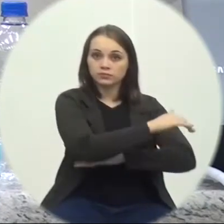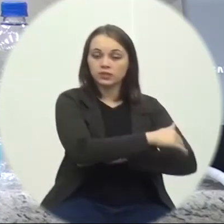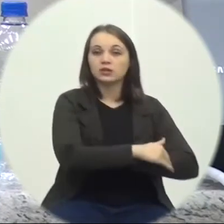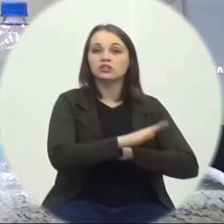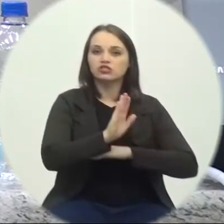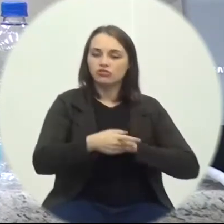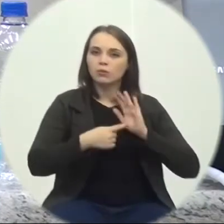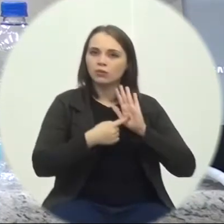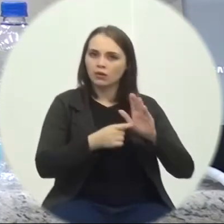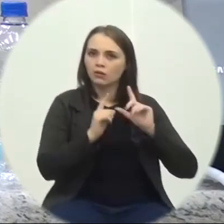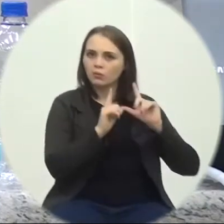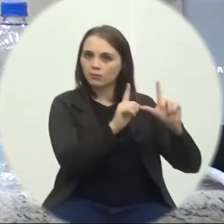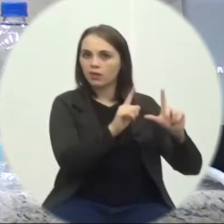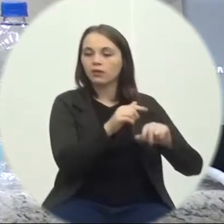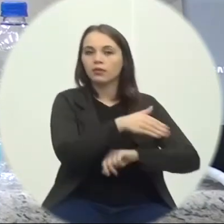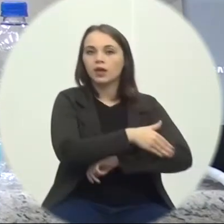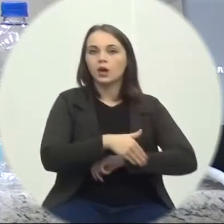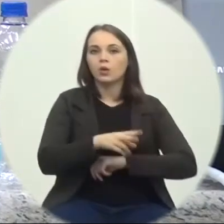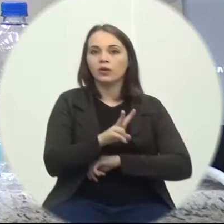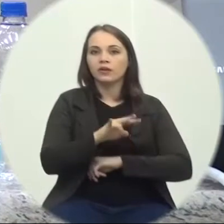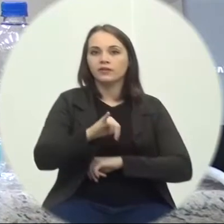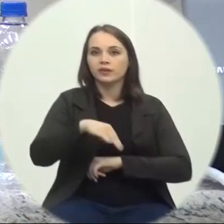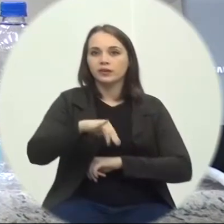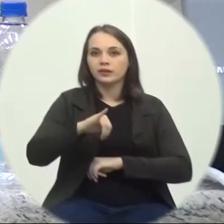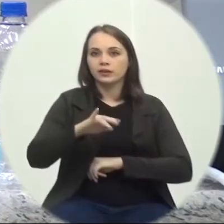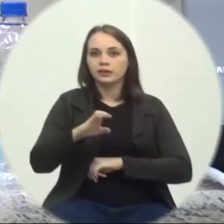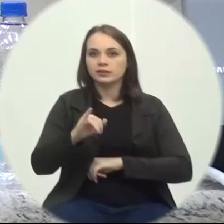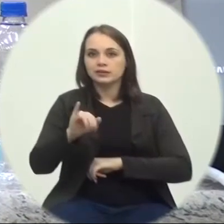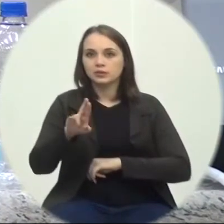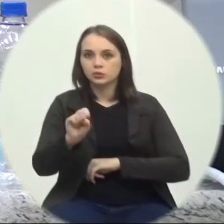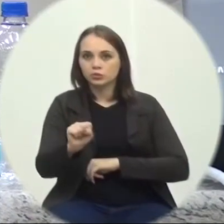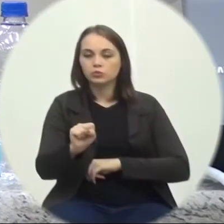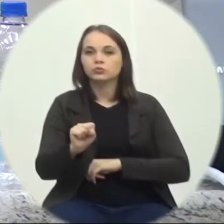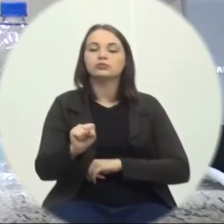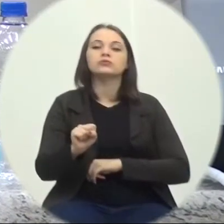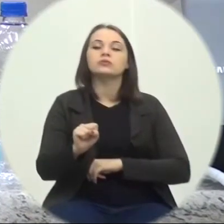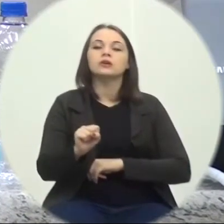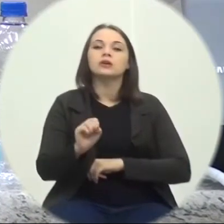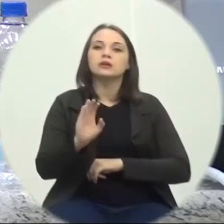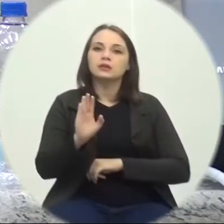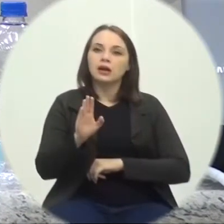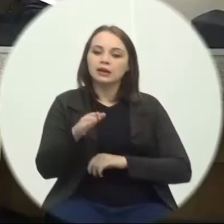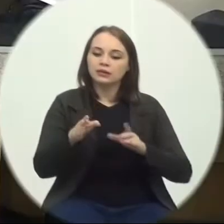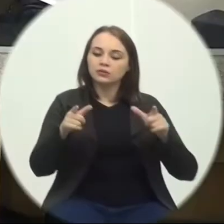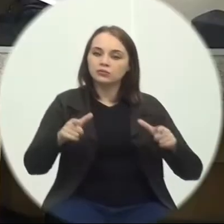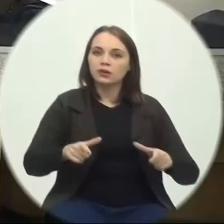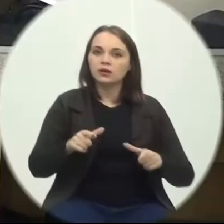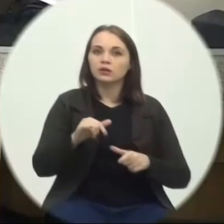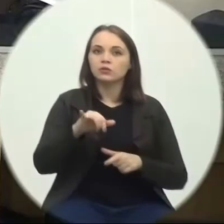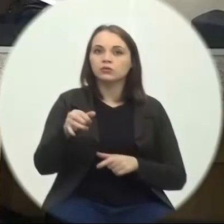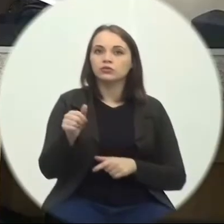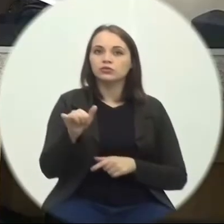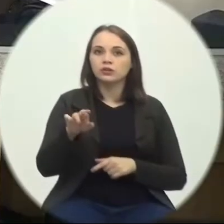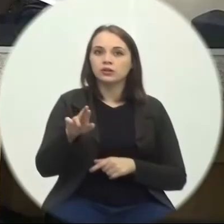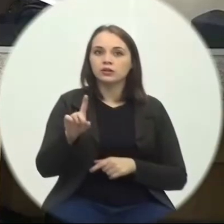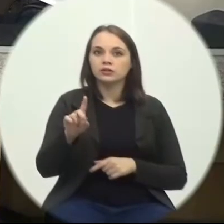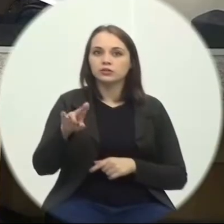rua Vinícius de Moraes Localizada No loteamento Jardim das Orquídeas Bairro Progresso Requerimento Está em discussão